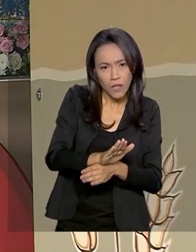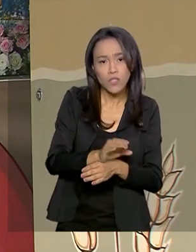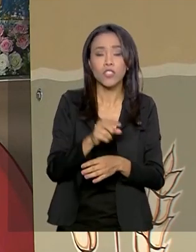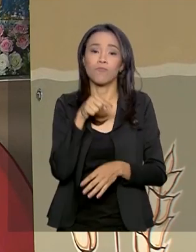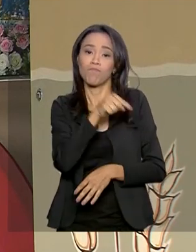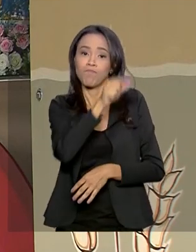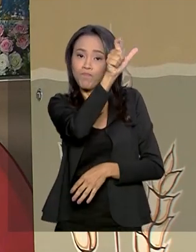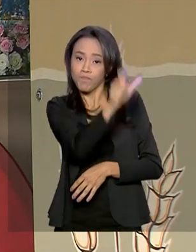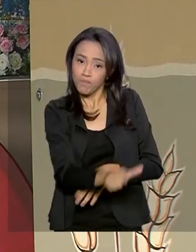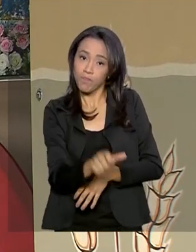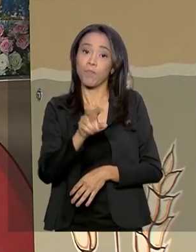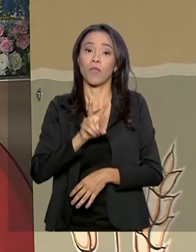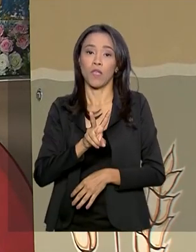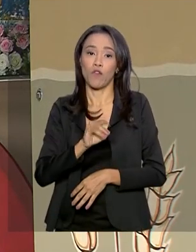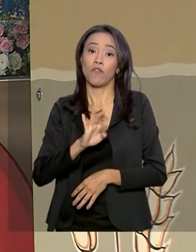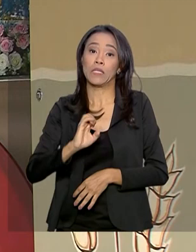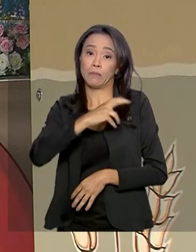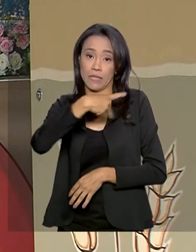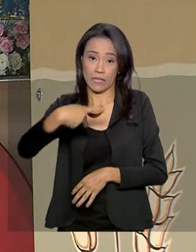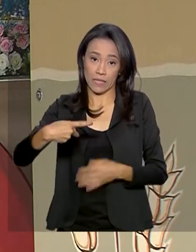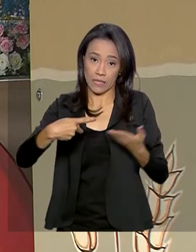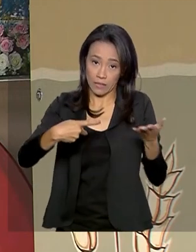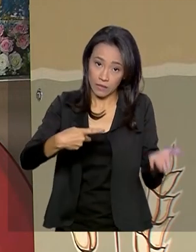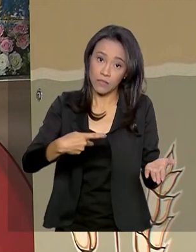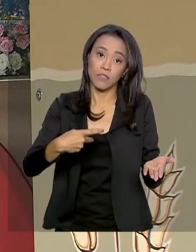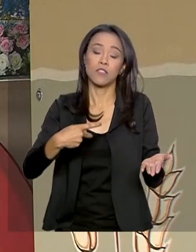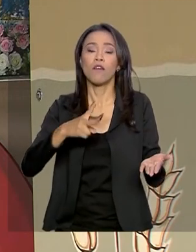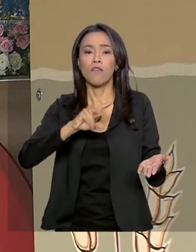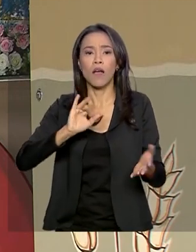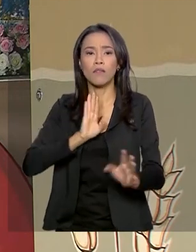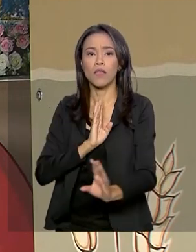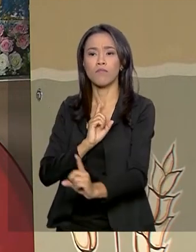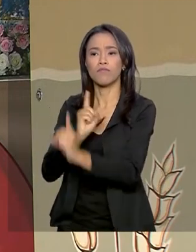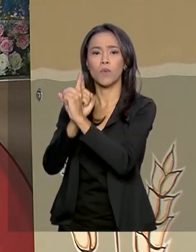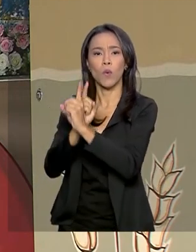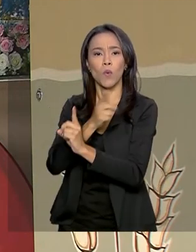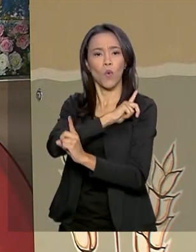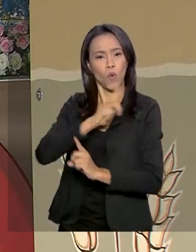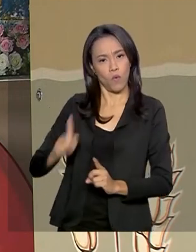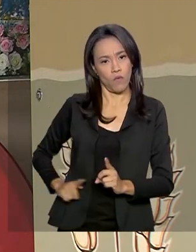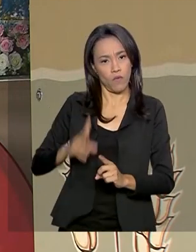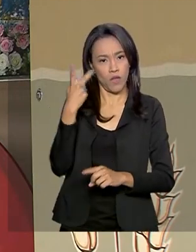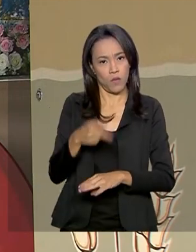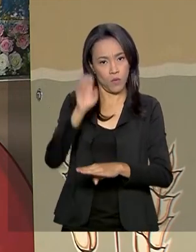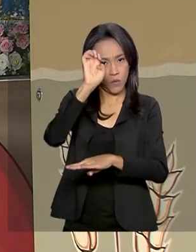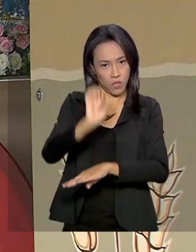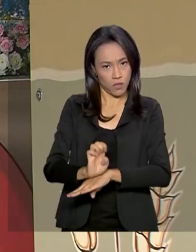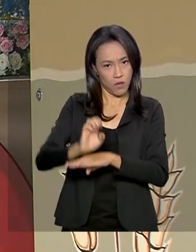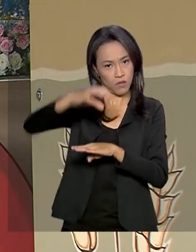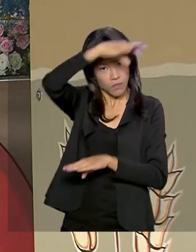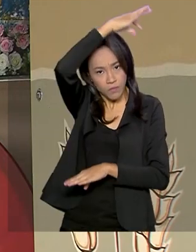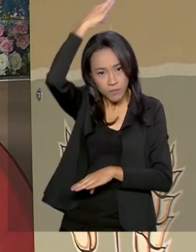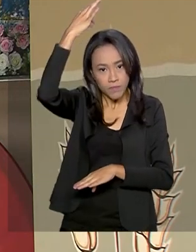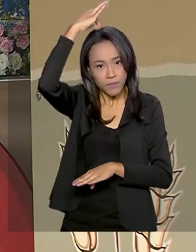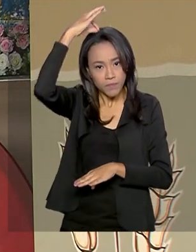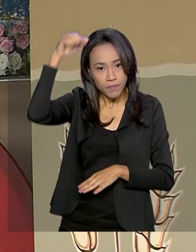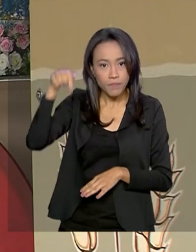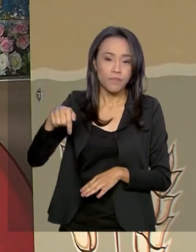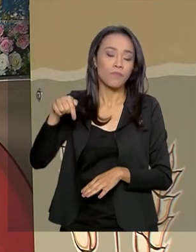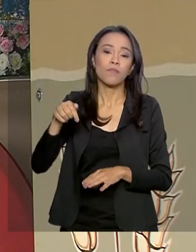vice-presidente Mourão vai se reunir com o governador do estado, Renato Casagrande, no